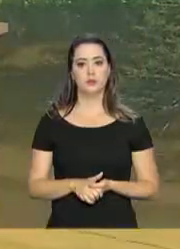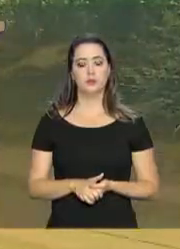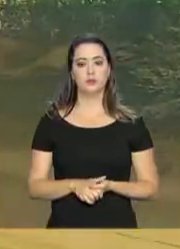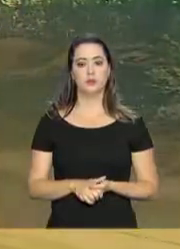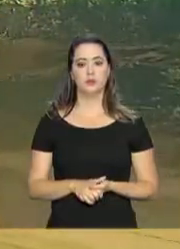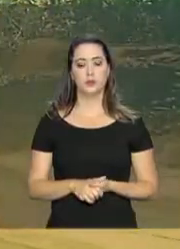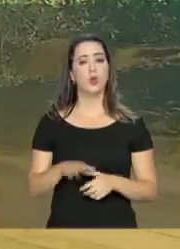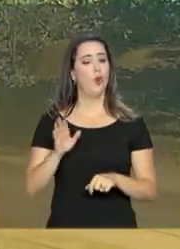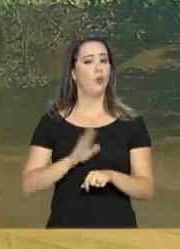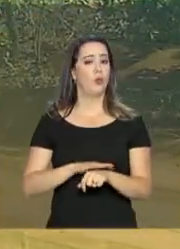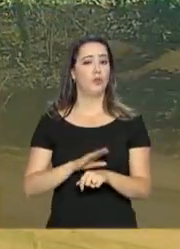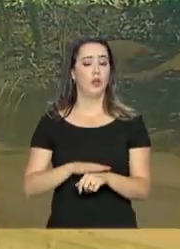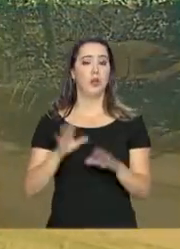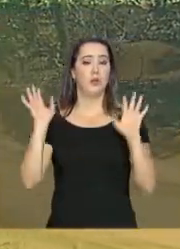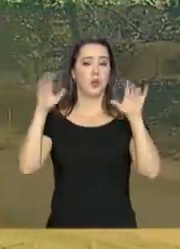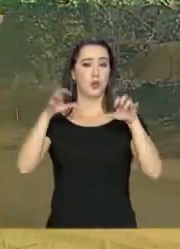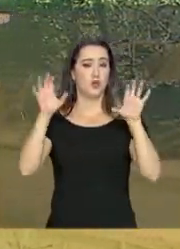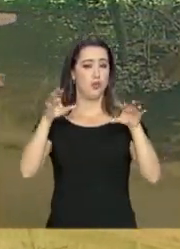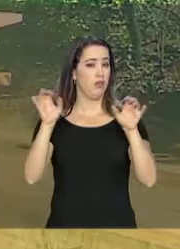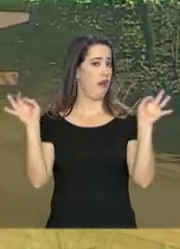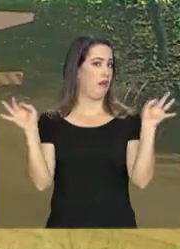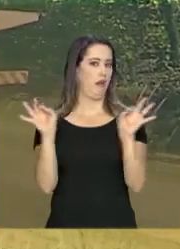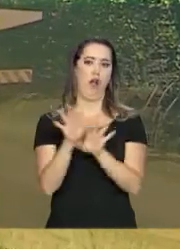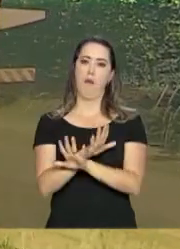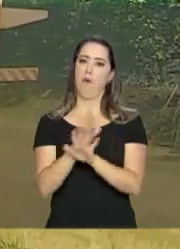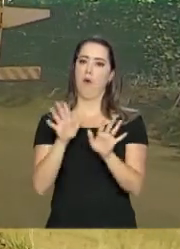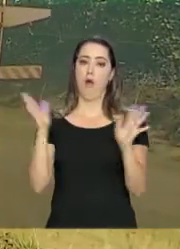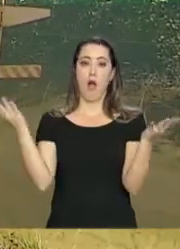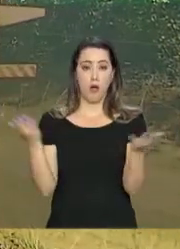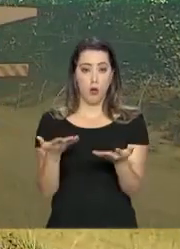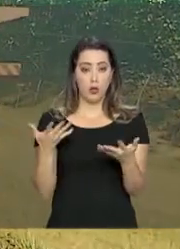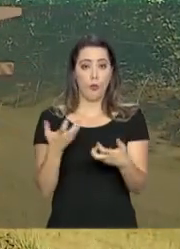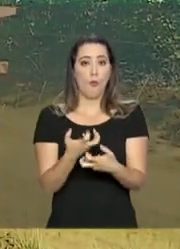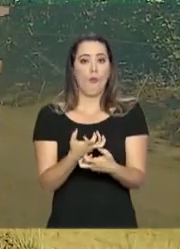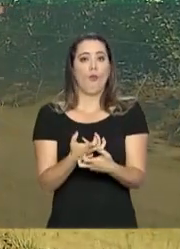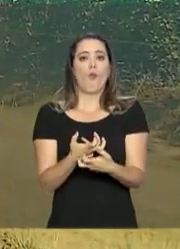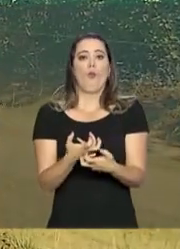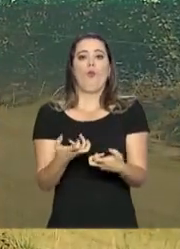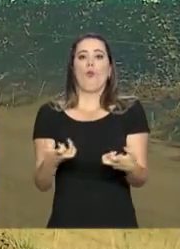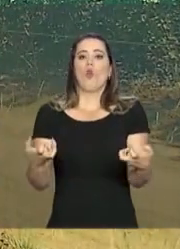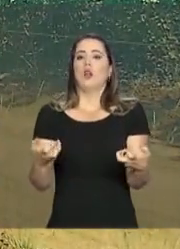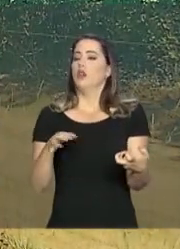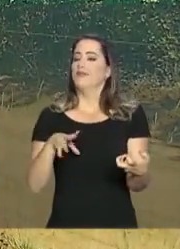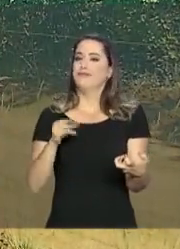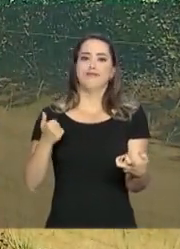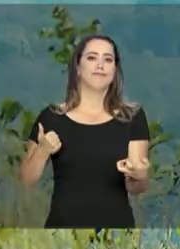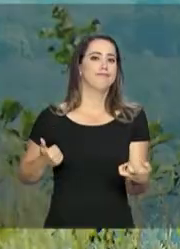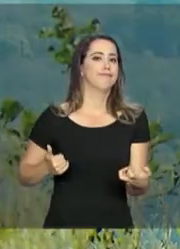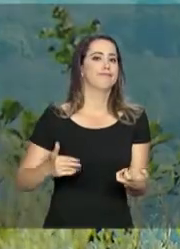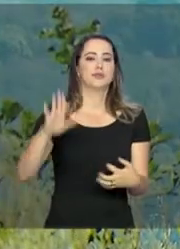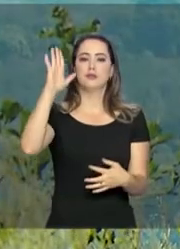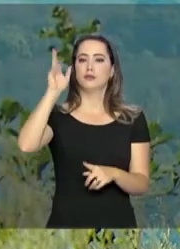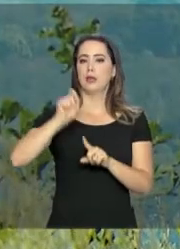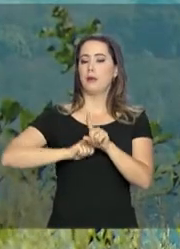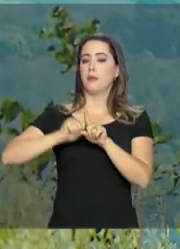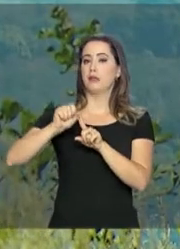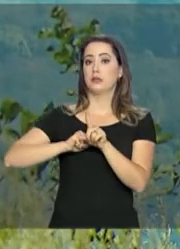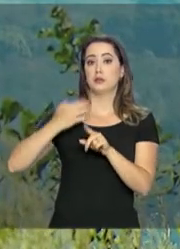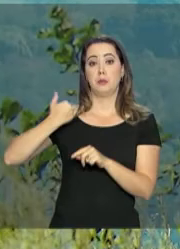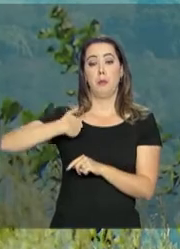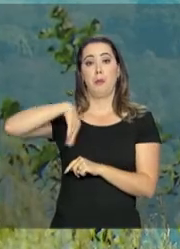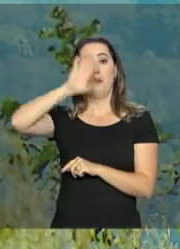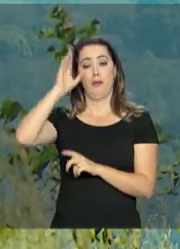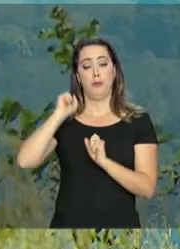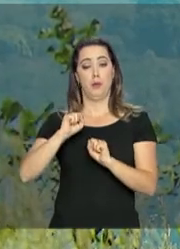O período de chuva passou. Agora a seca predomina no Cerrado Brasileiro nos próximos meses, o que aumenta os